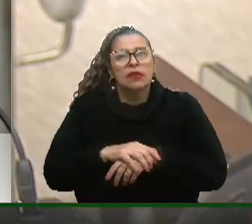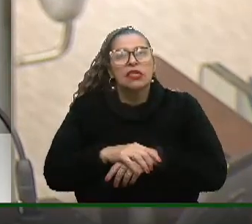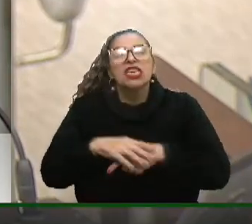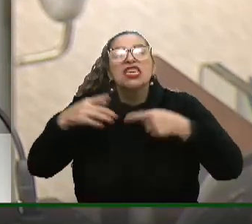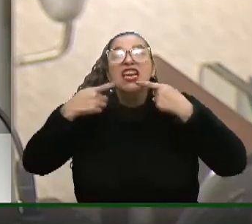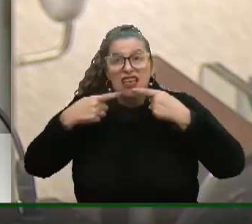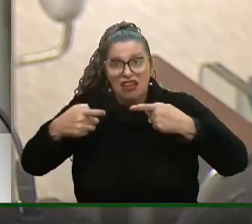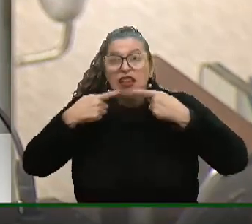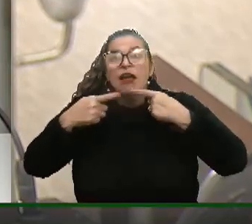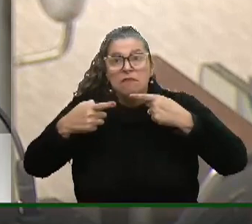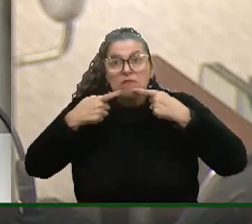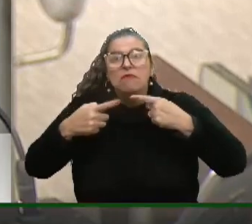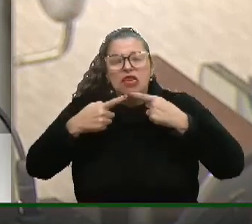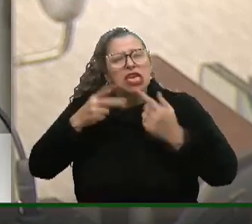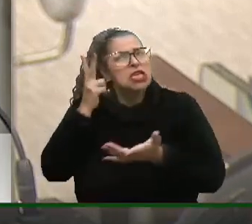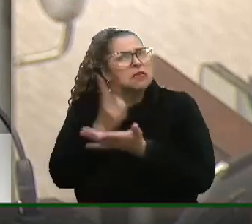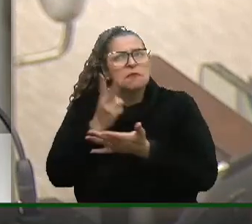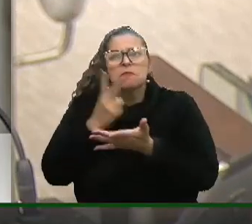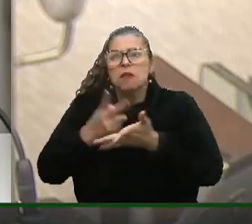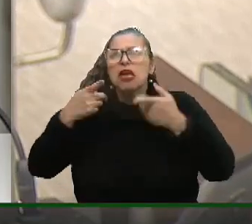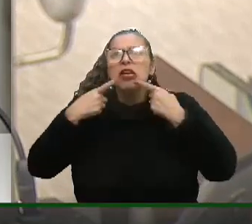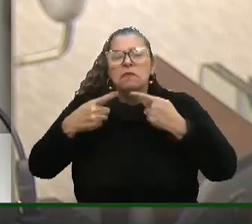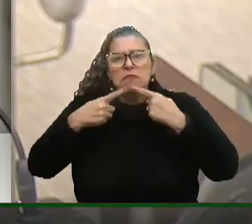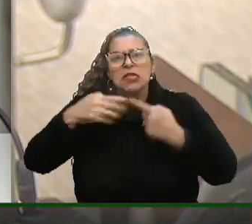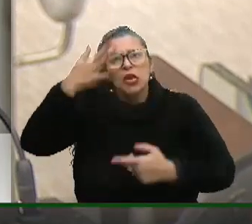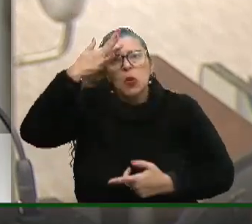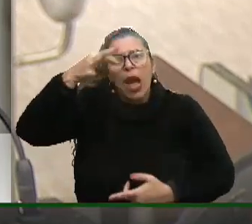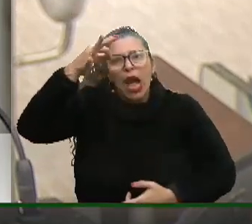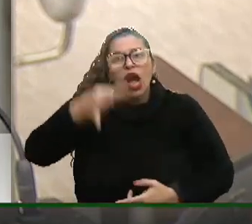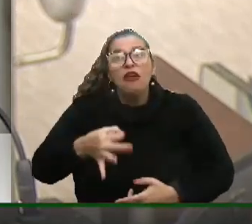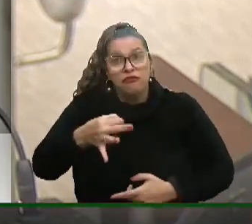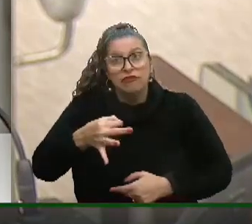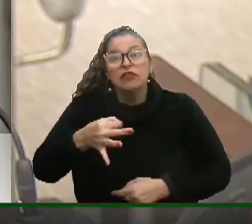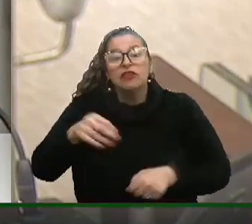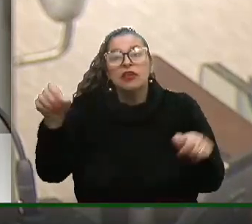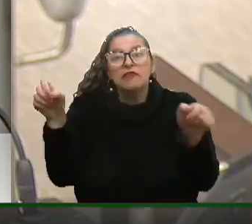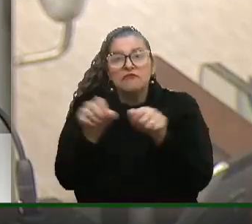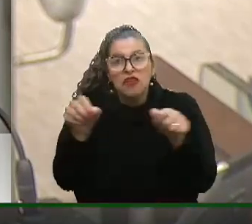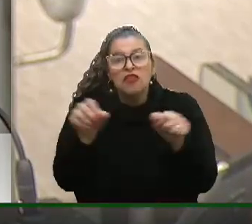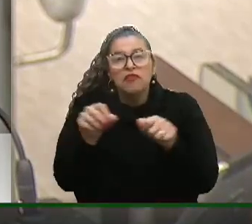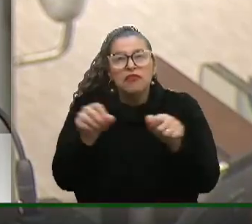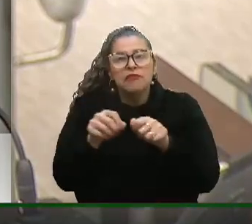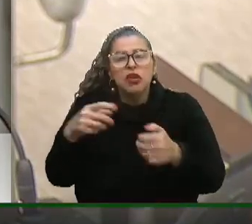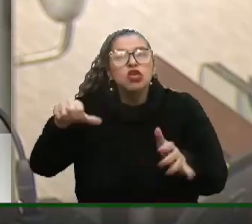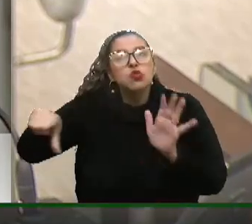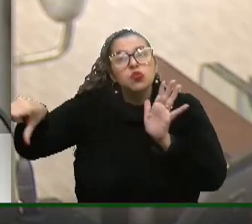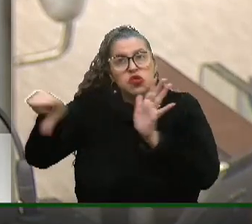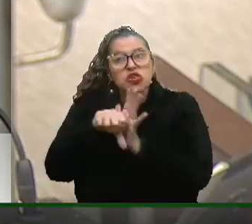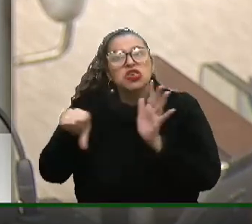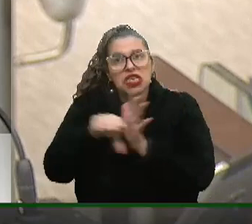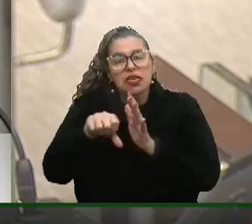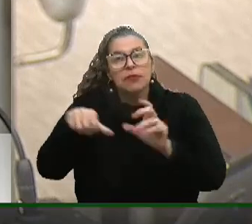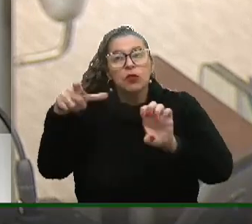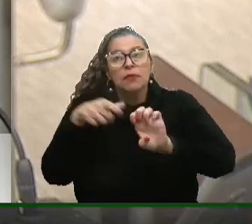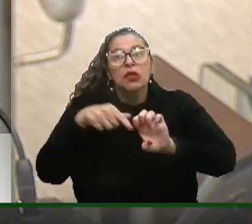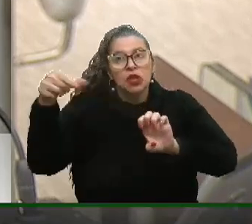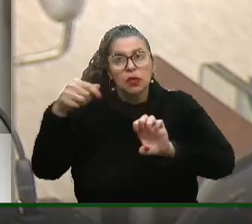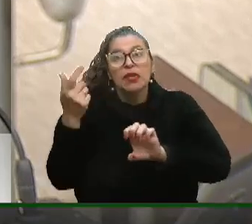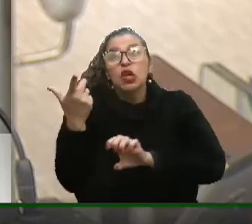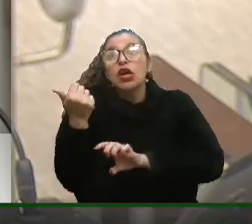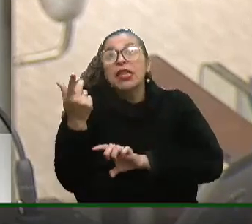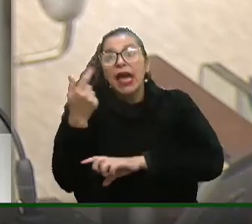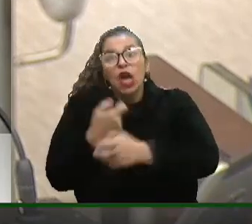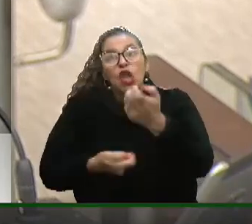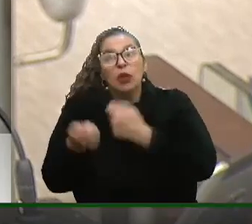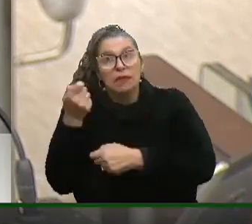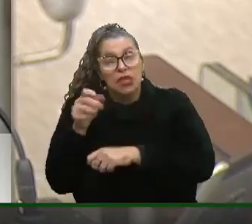E critiquei, e sigo criticando, porque eu tenho a convicção que o que foi feito foi um crime contra o empreendedor e contra a economia do Rio